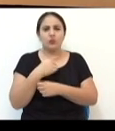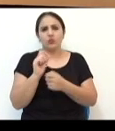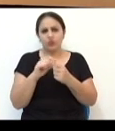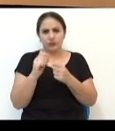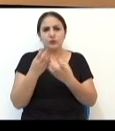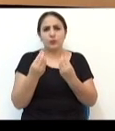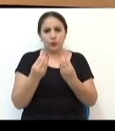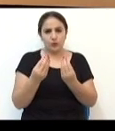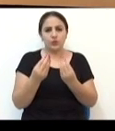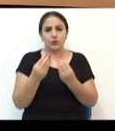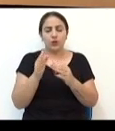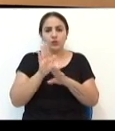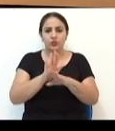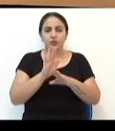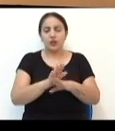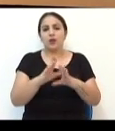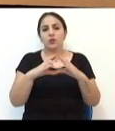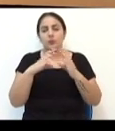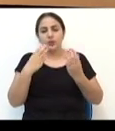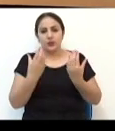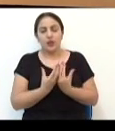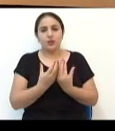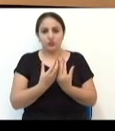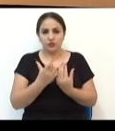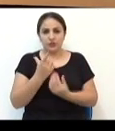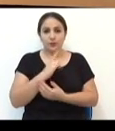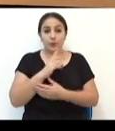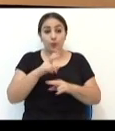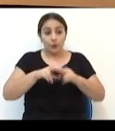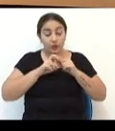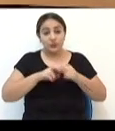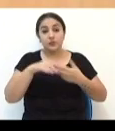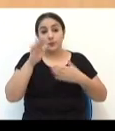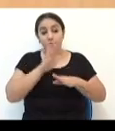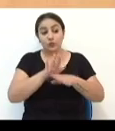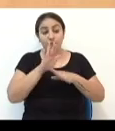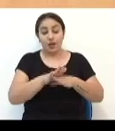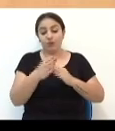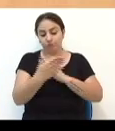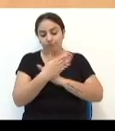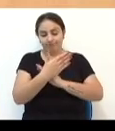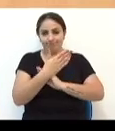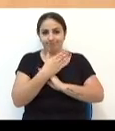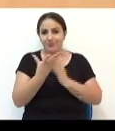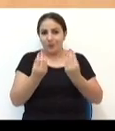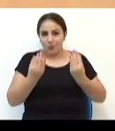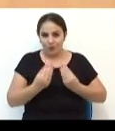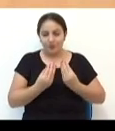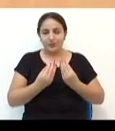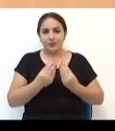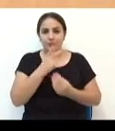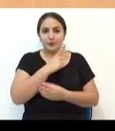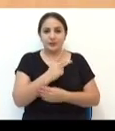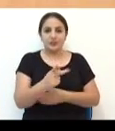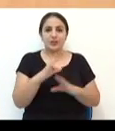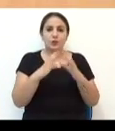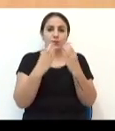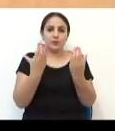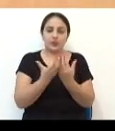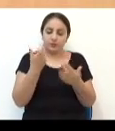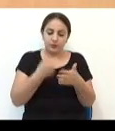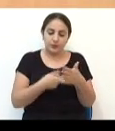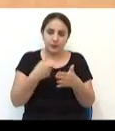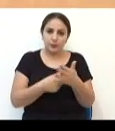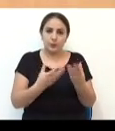aonde fiz muito por aquela comunidade, tudo que a comunidade tem lá, graças ao empenho do presidente, o empenho da comunidade, que se empenhou